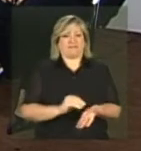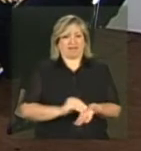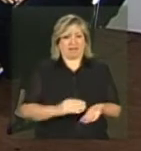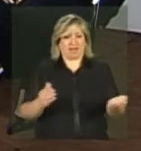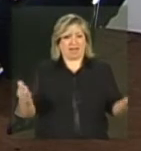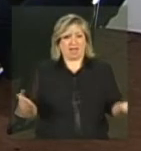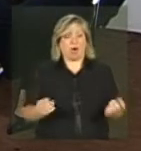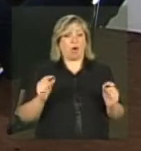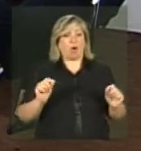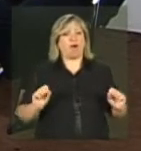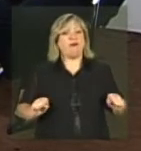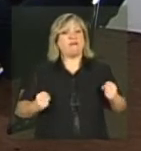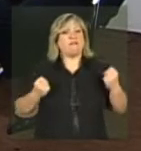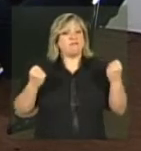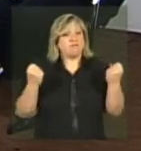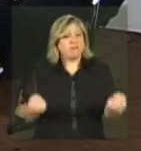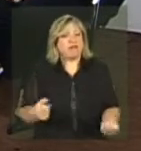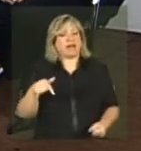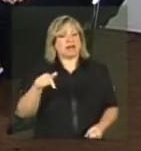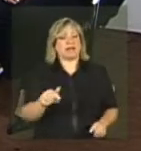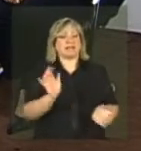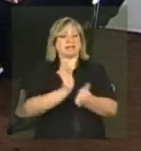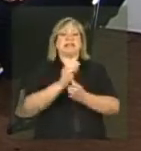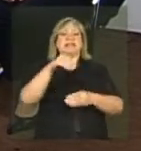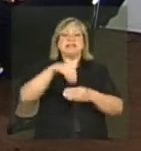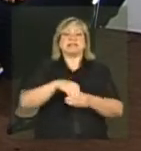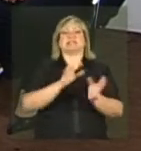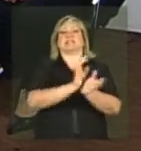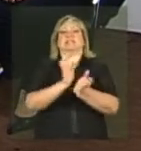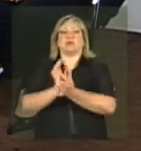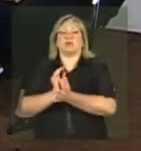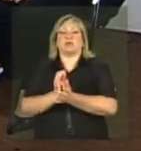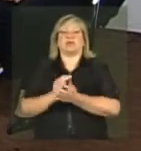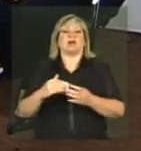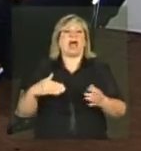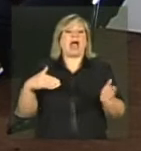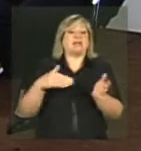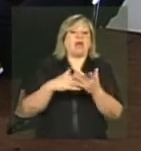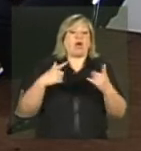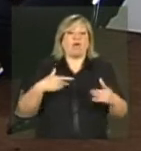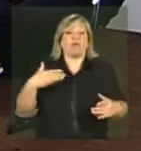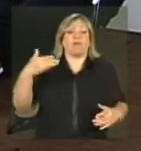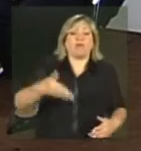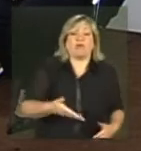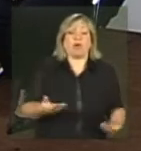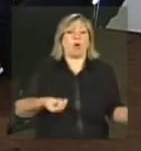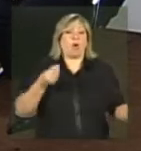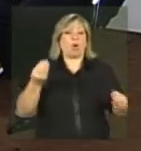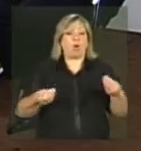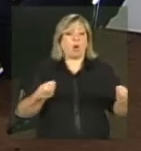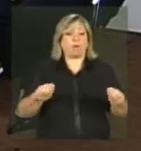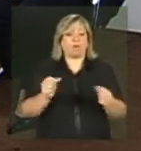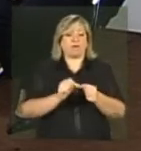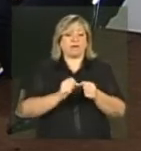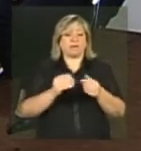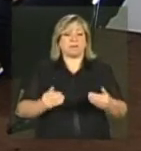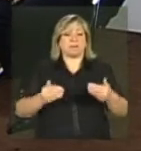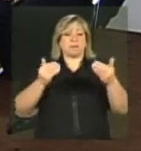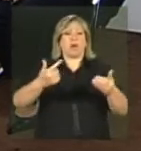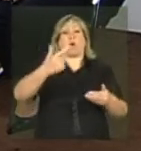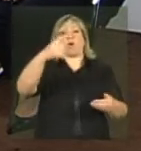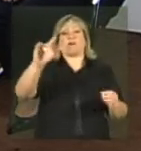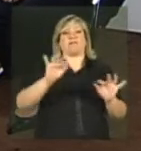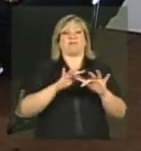fortalecer a questão intersetorial. Até onde eu vou, como é que eu faço para passar para outra família fazer o acompanhamento, enfim.